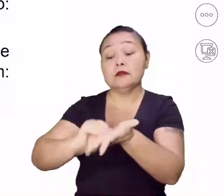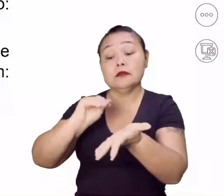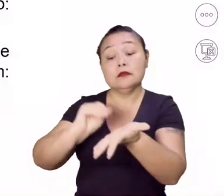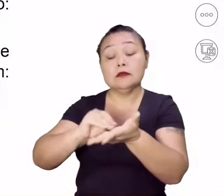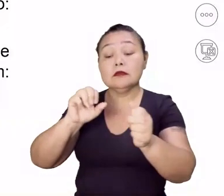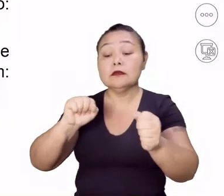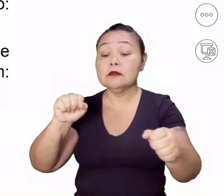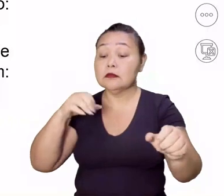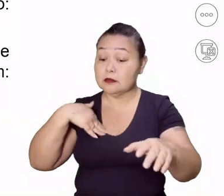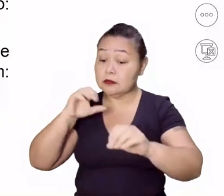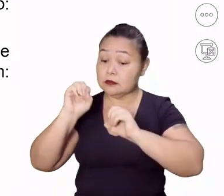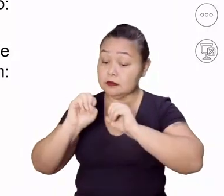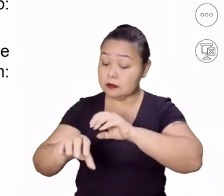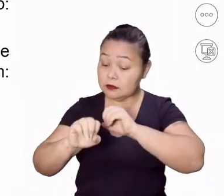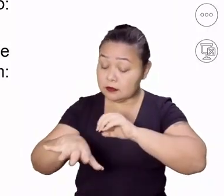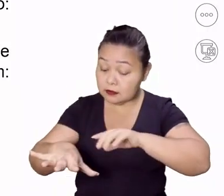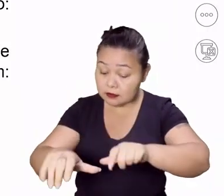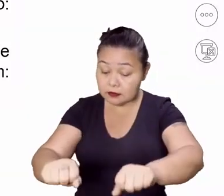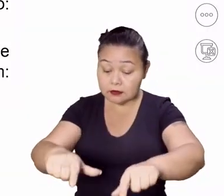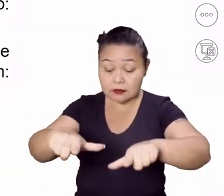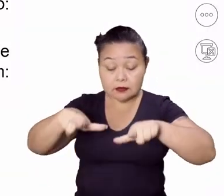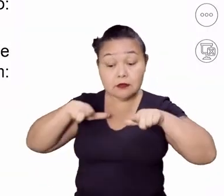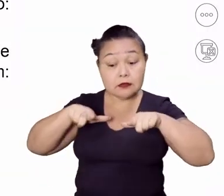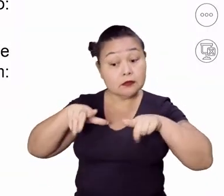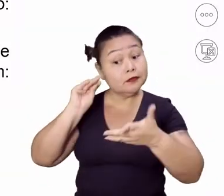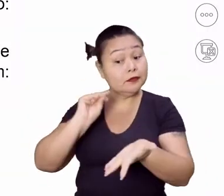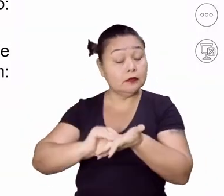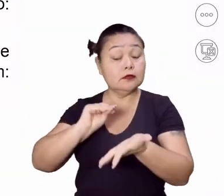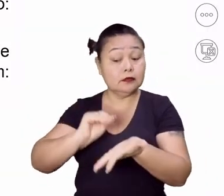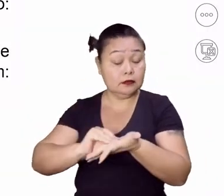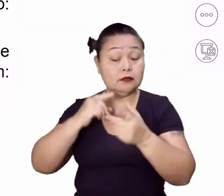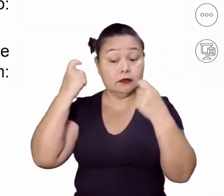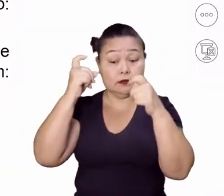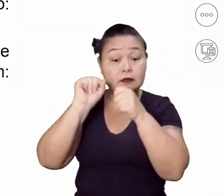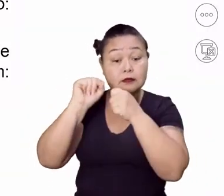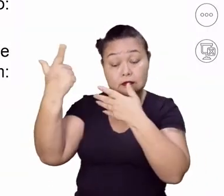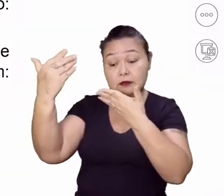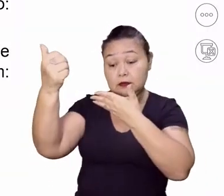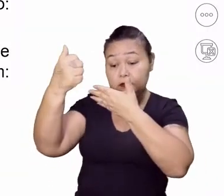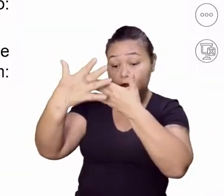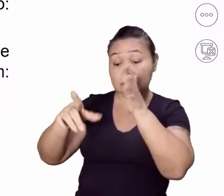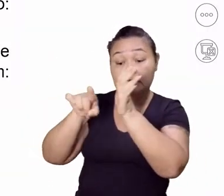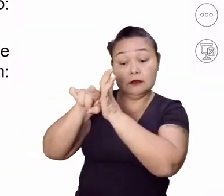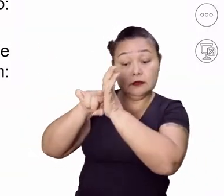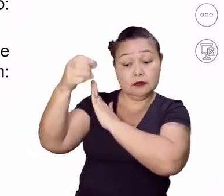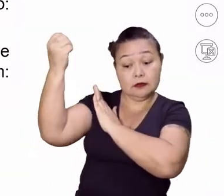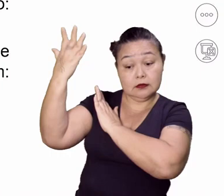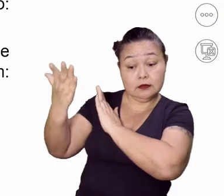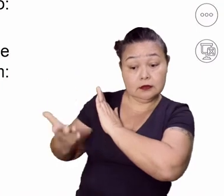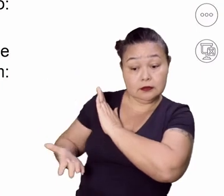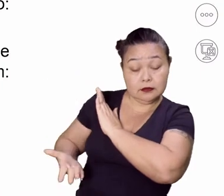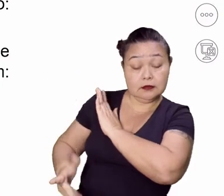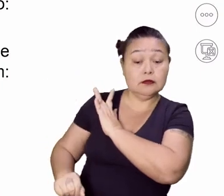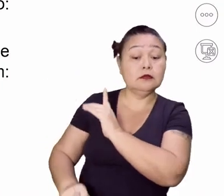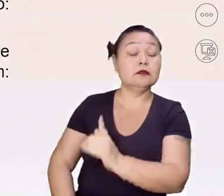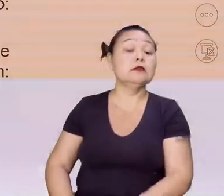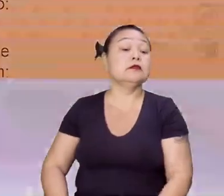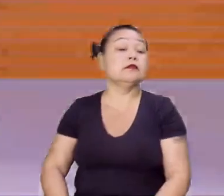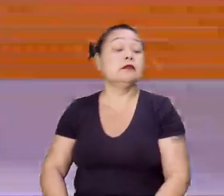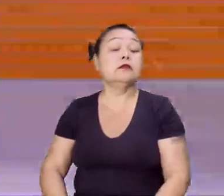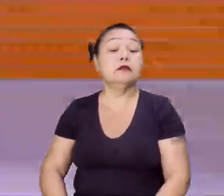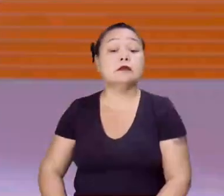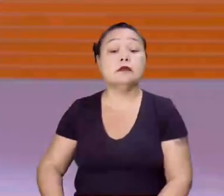é algo que preocupa muito, né? Referências da nossa aula de hoje, pessoal. Estamos aí para vocês